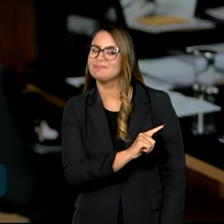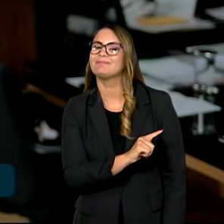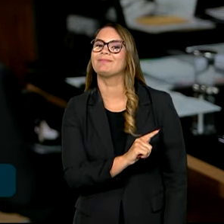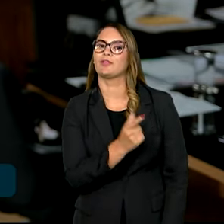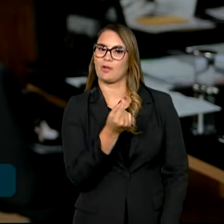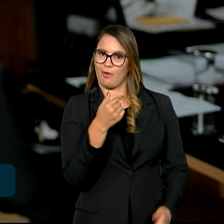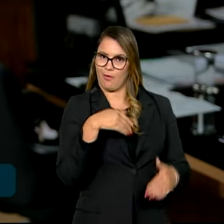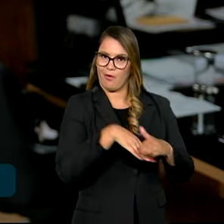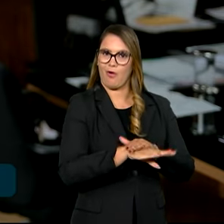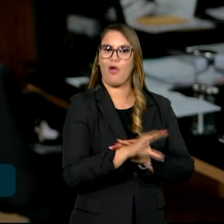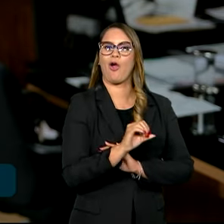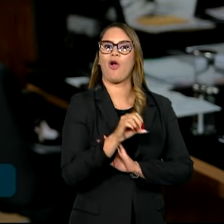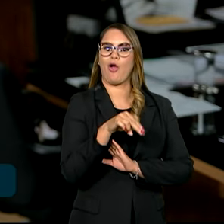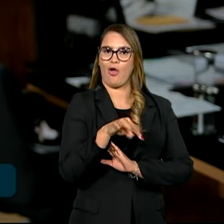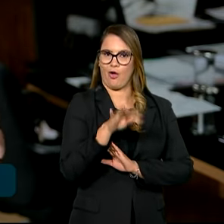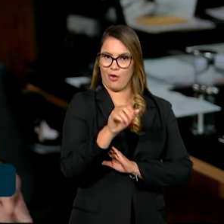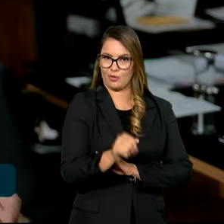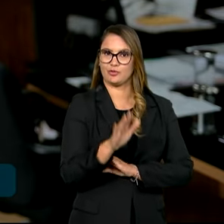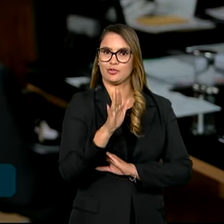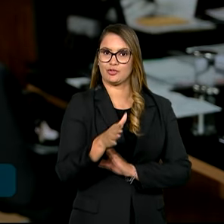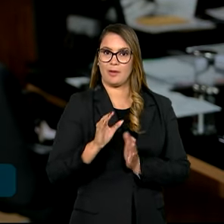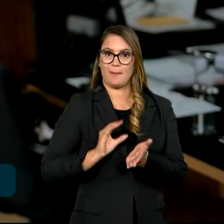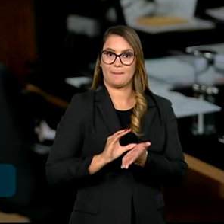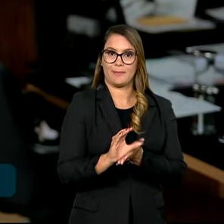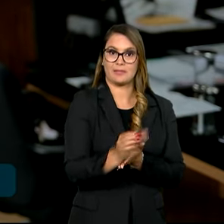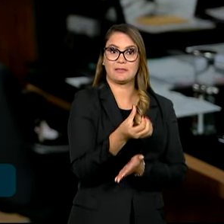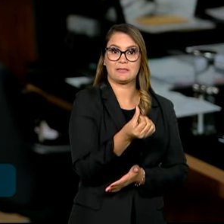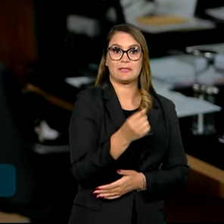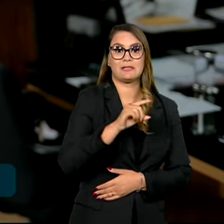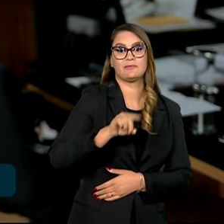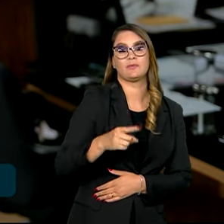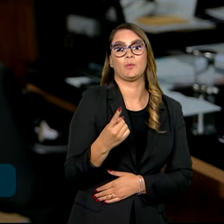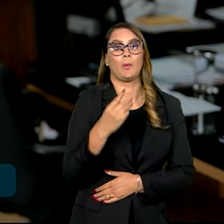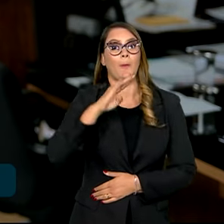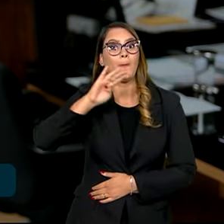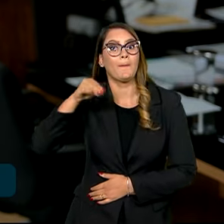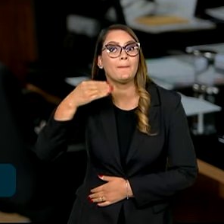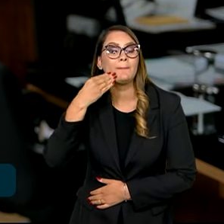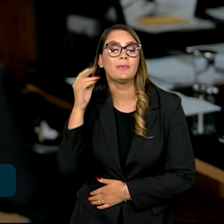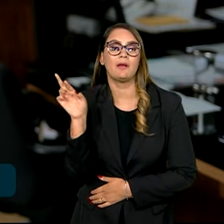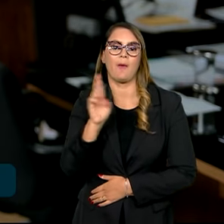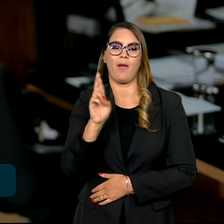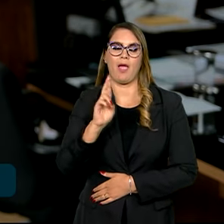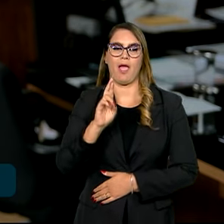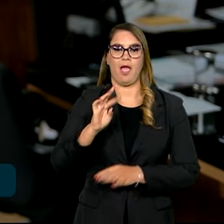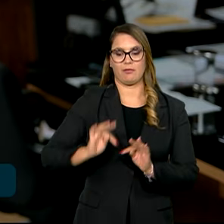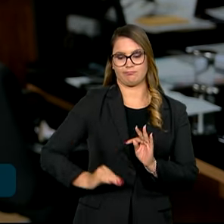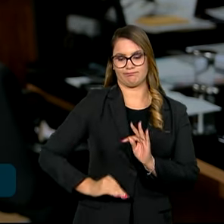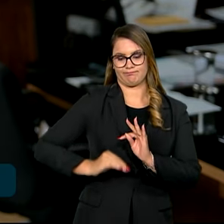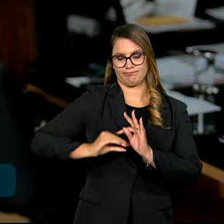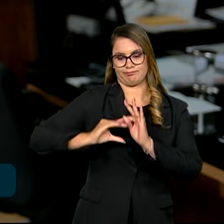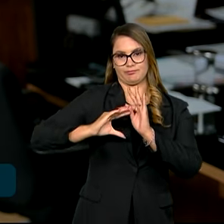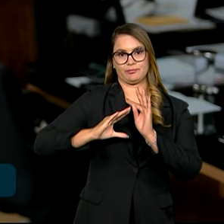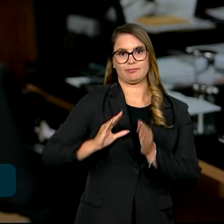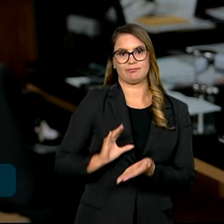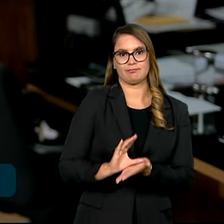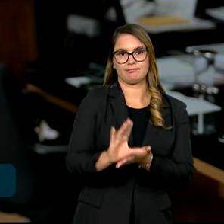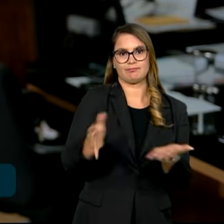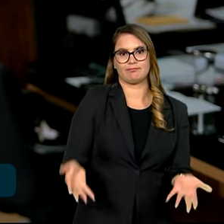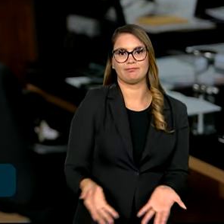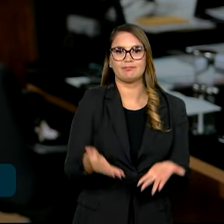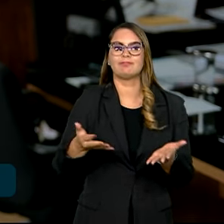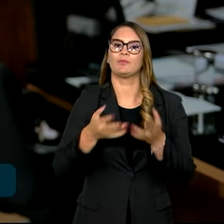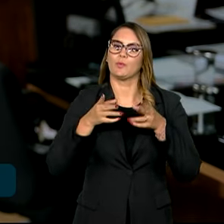conta. Nós acabamos de repassar 6,1 bilhões de reais ao fundo que vai custear a poupança de incentivo à